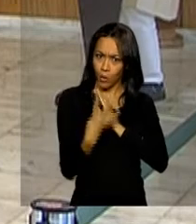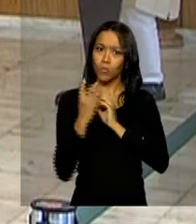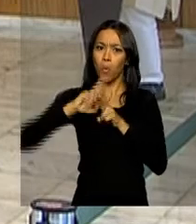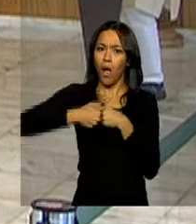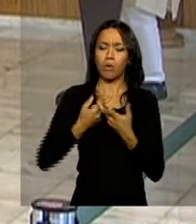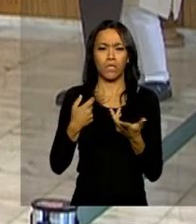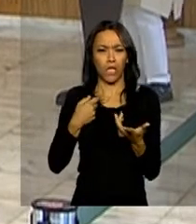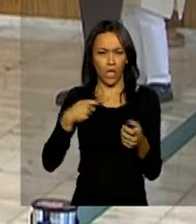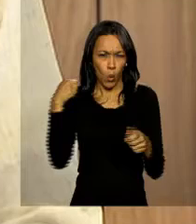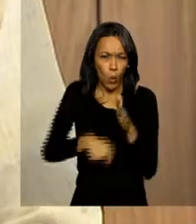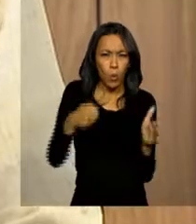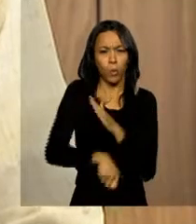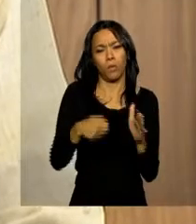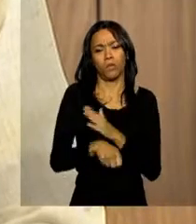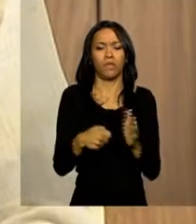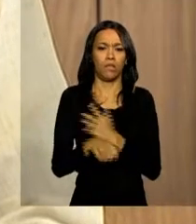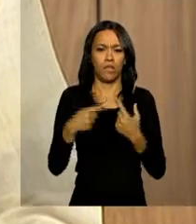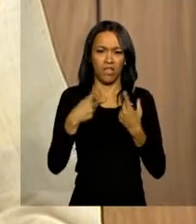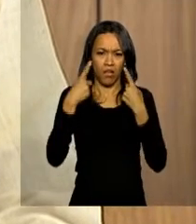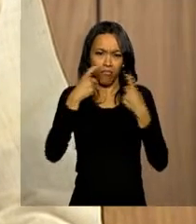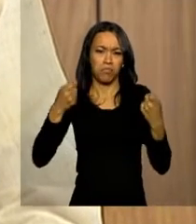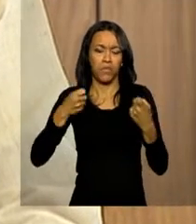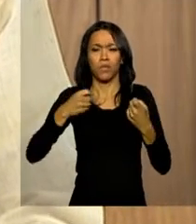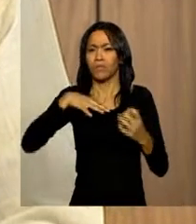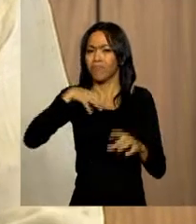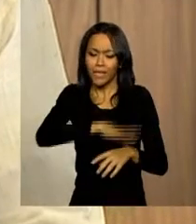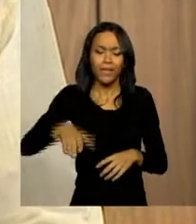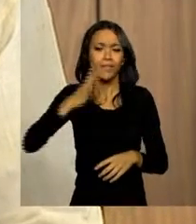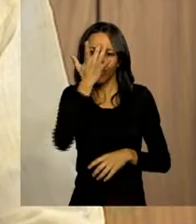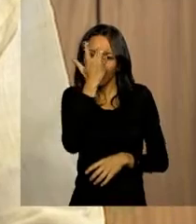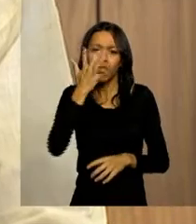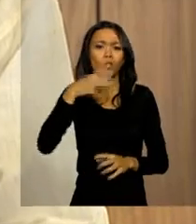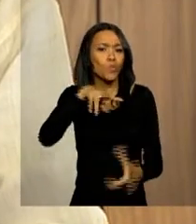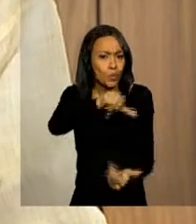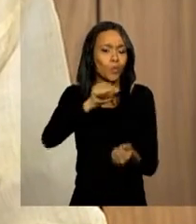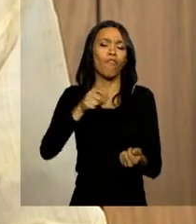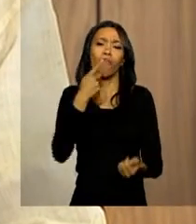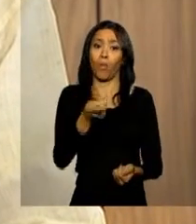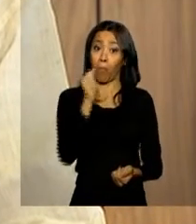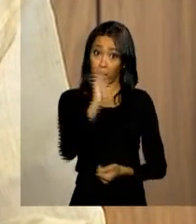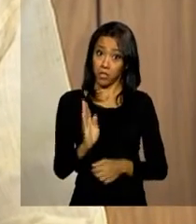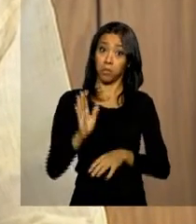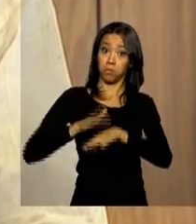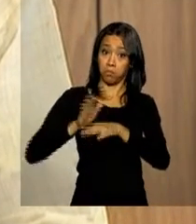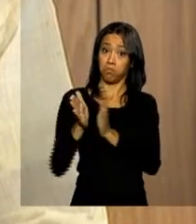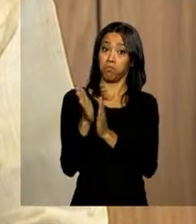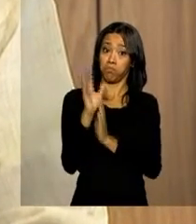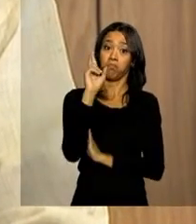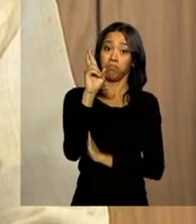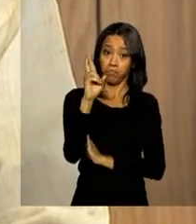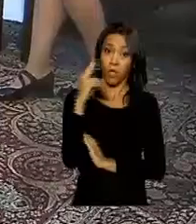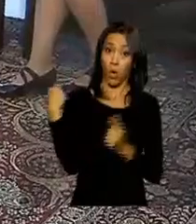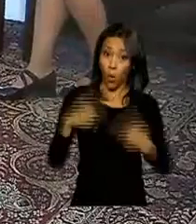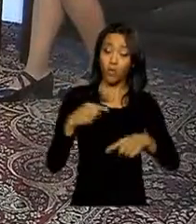a exploração econômica de crianças na Índia e ao redor do mundo, defendeu que o Brasil é um exemplo no combate ao trabalho infantil.